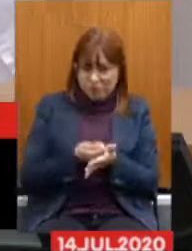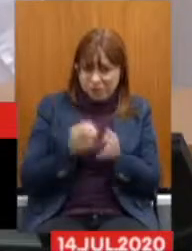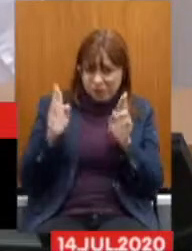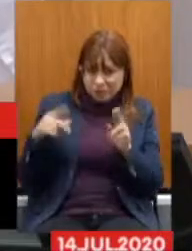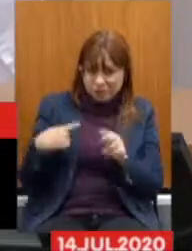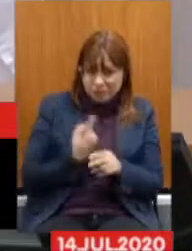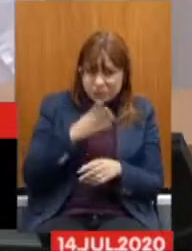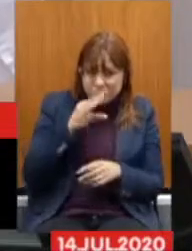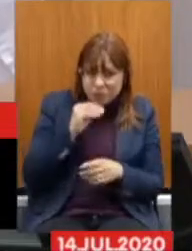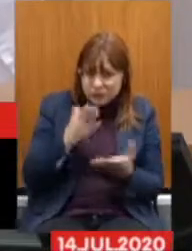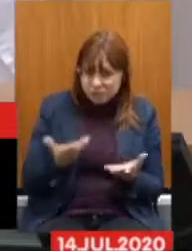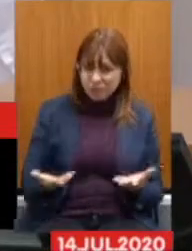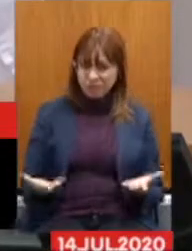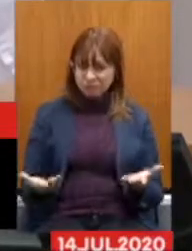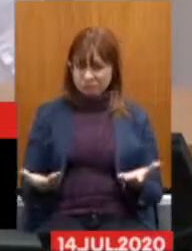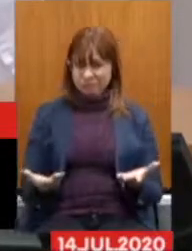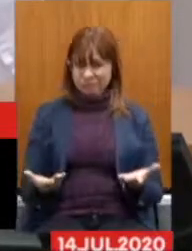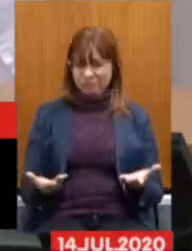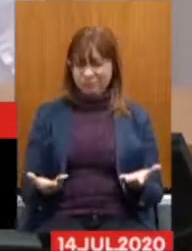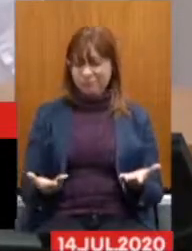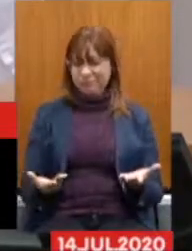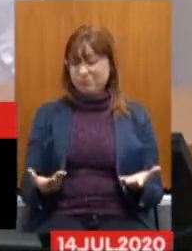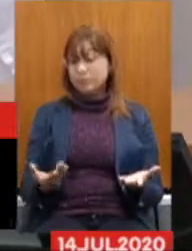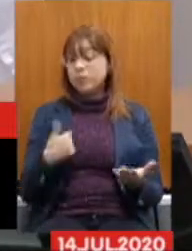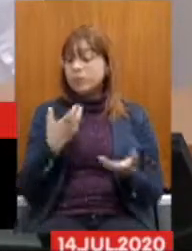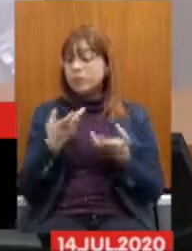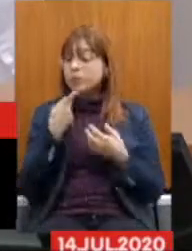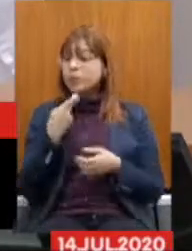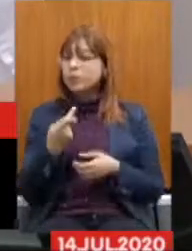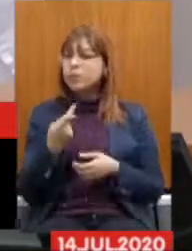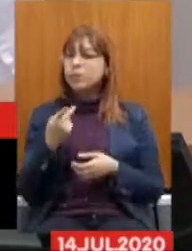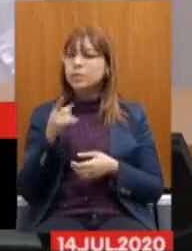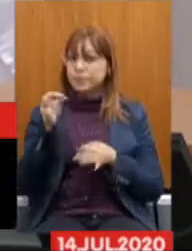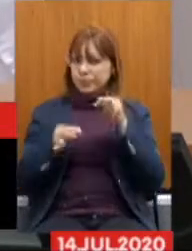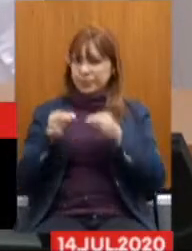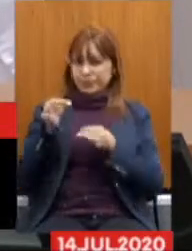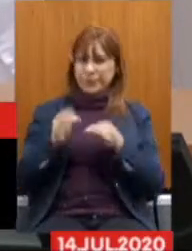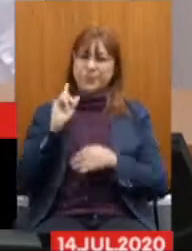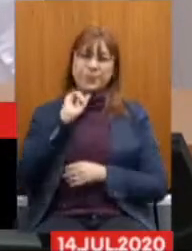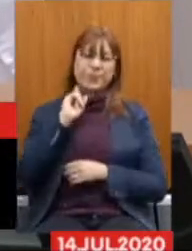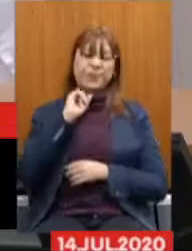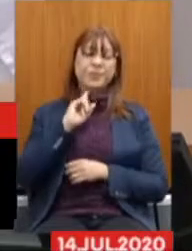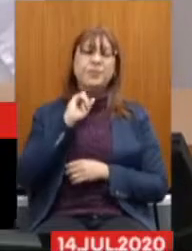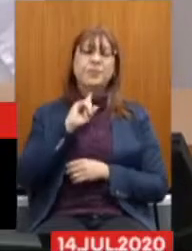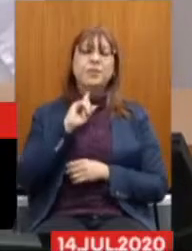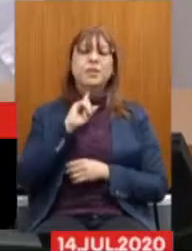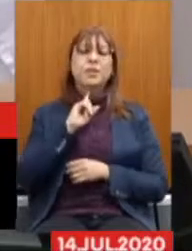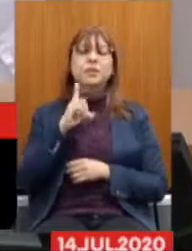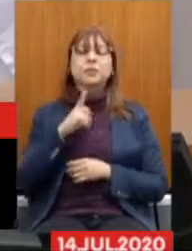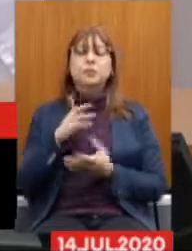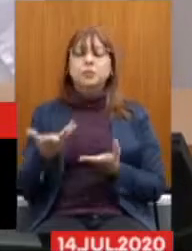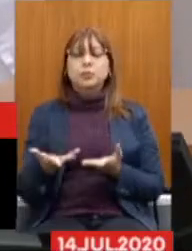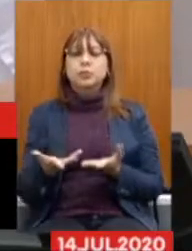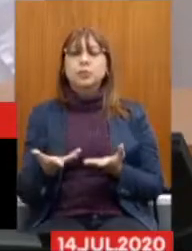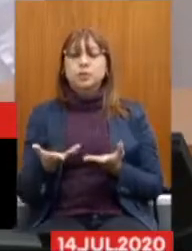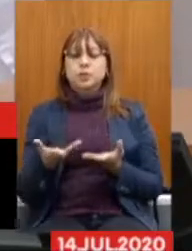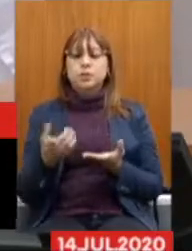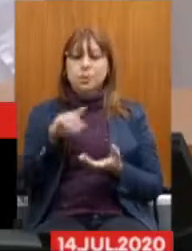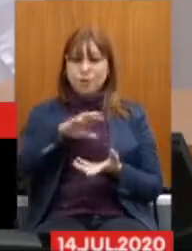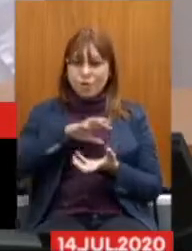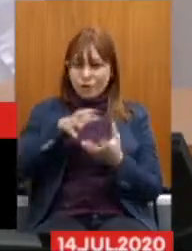Trabalhador Eu queria dizer Lá no Judiciário Mineiro O tanto que impacta Essa